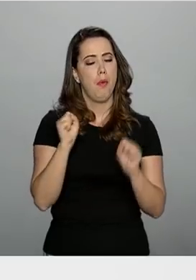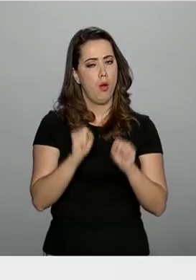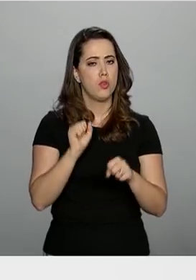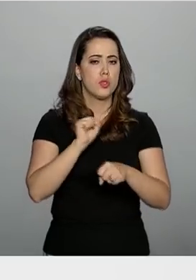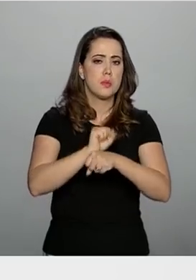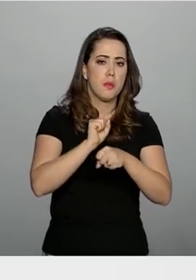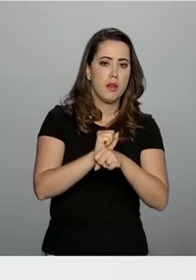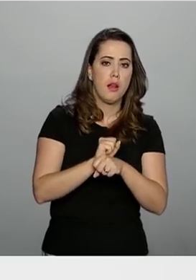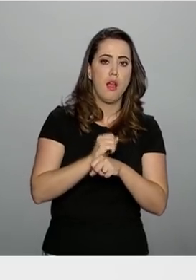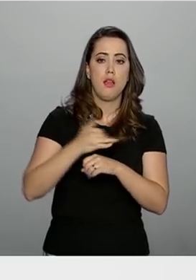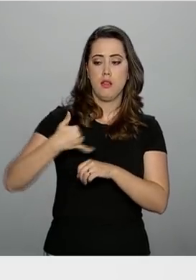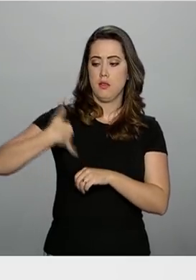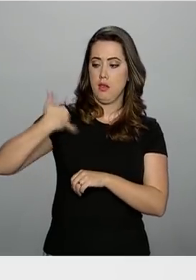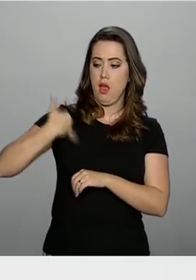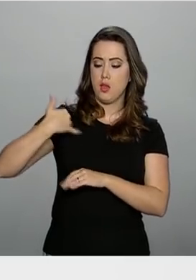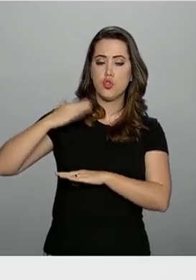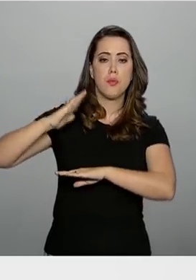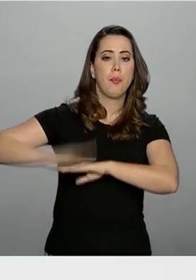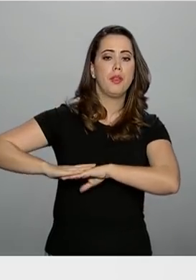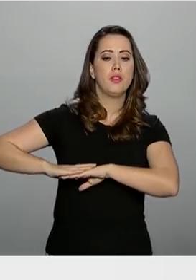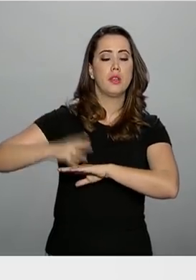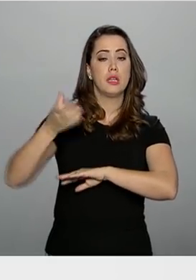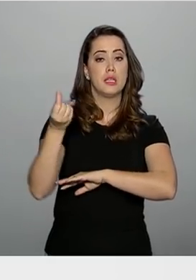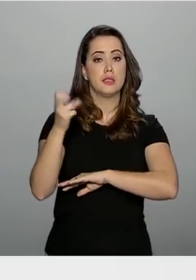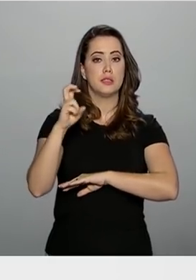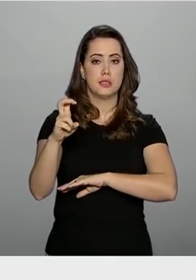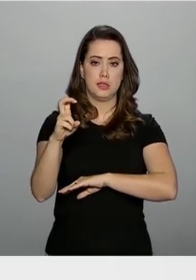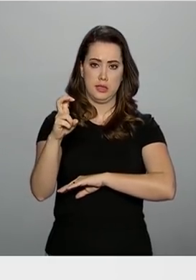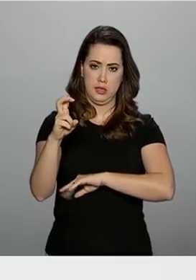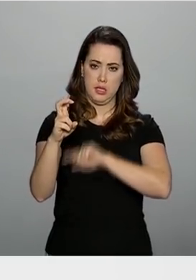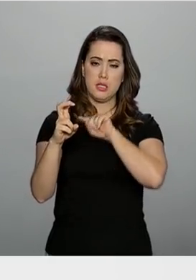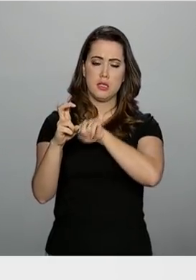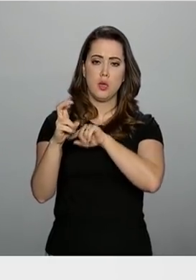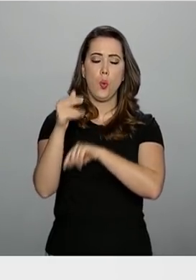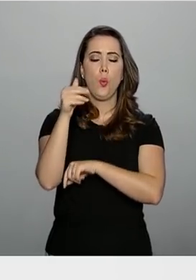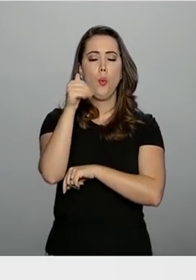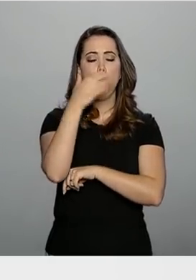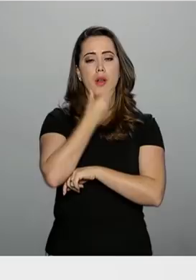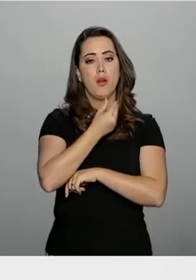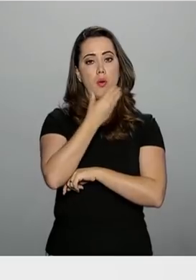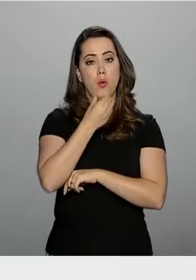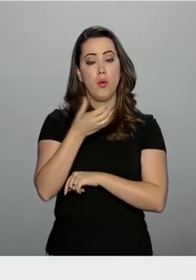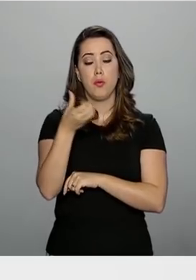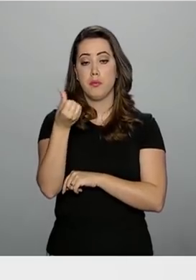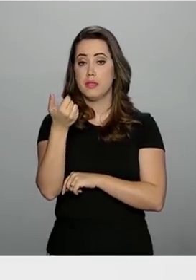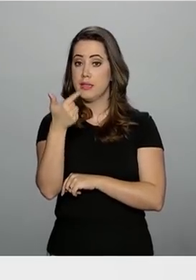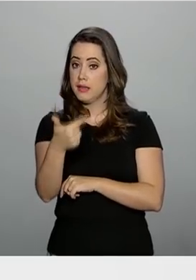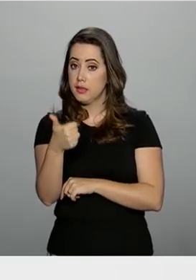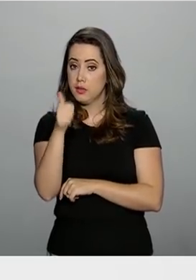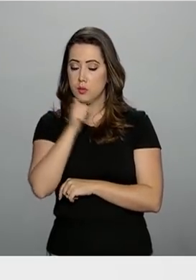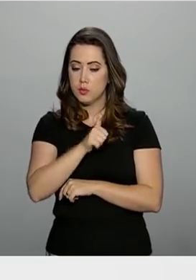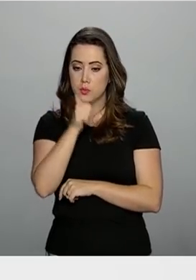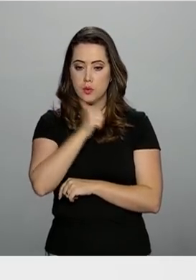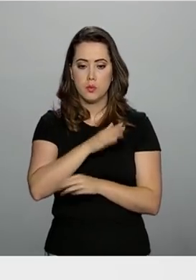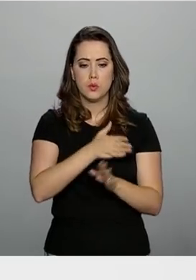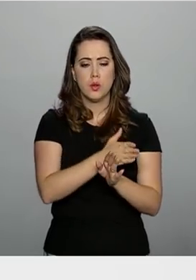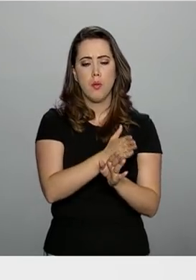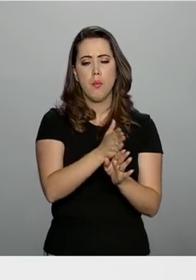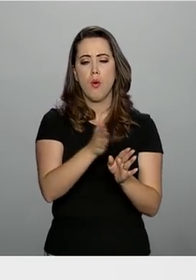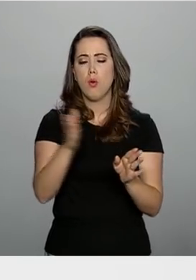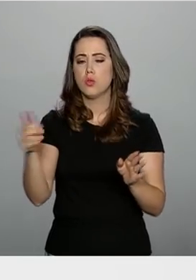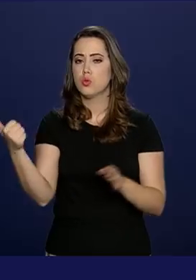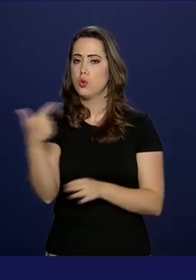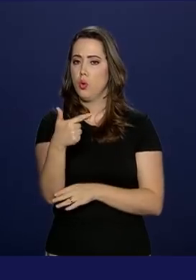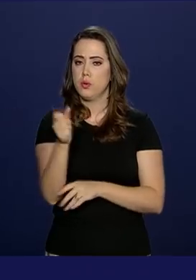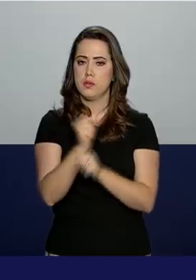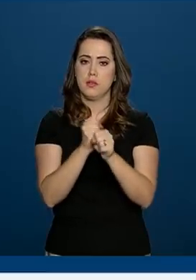chegará a 65 anos para homens após 8 anos de transição e 62 anos para mulheres após 12